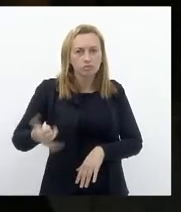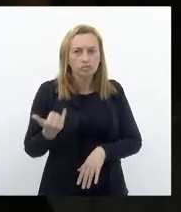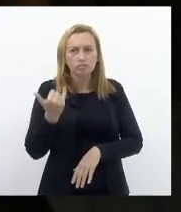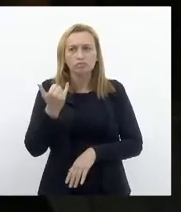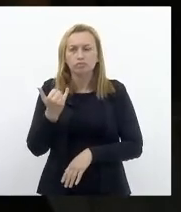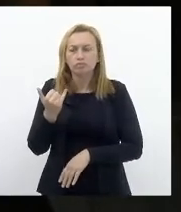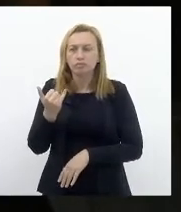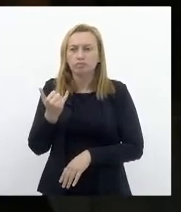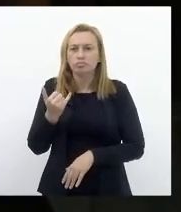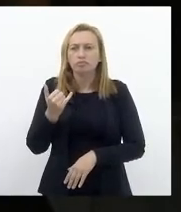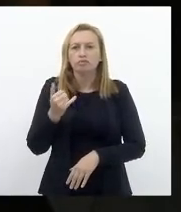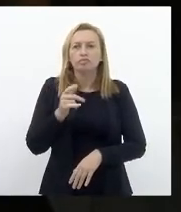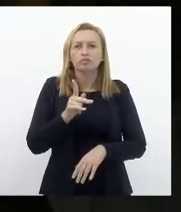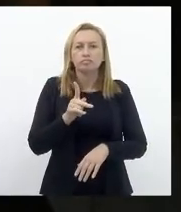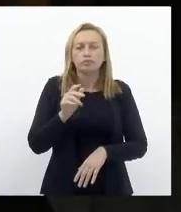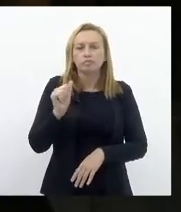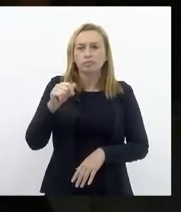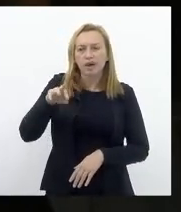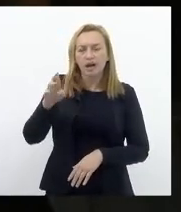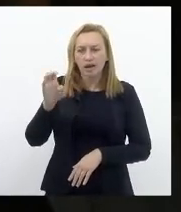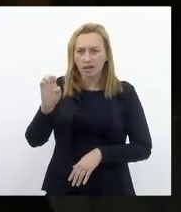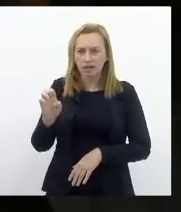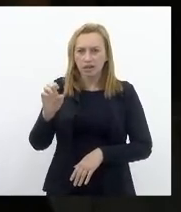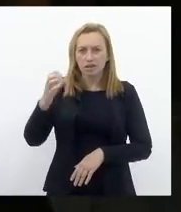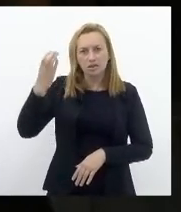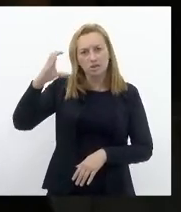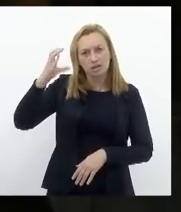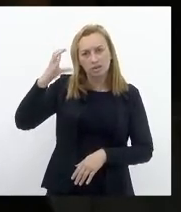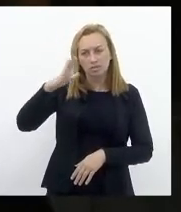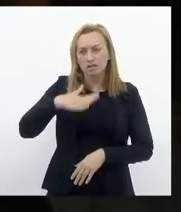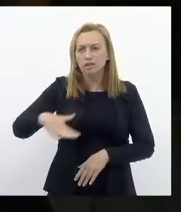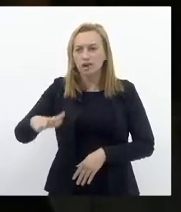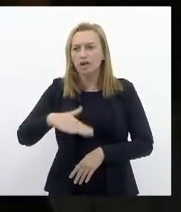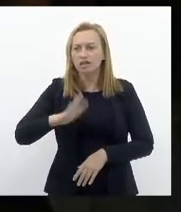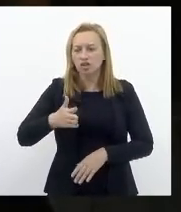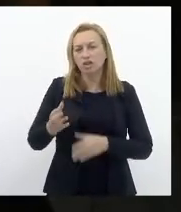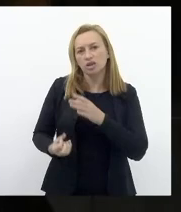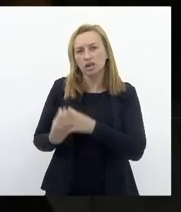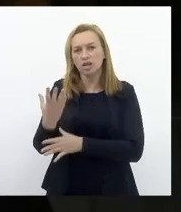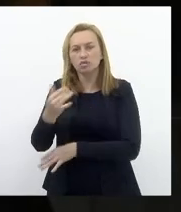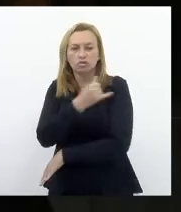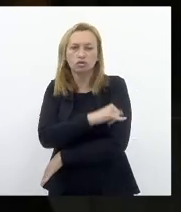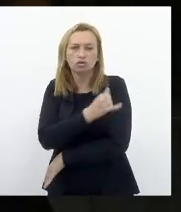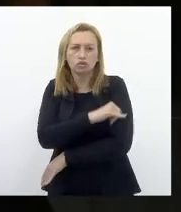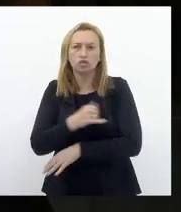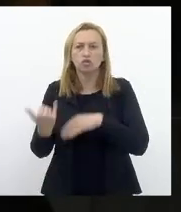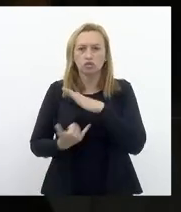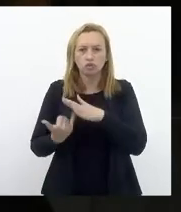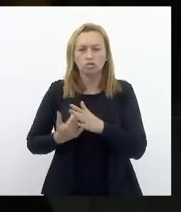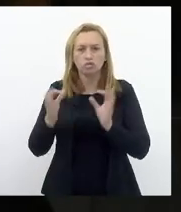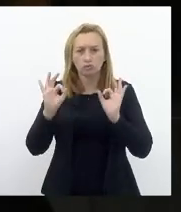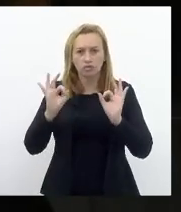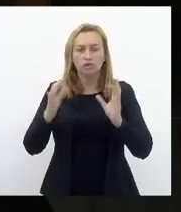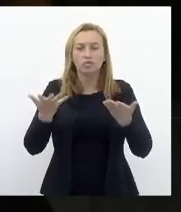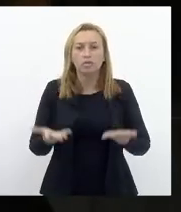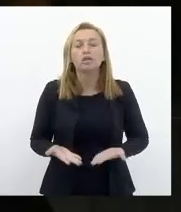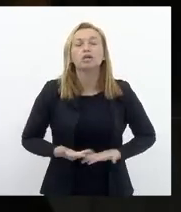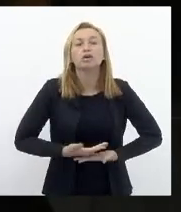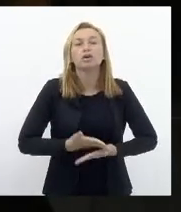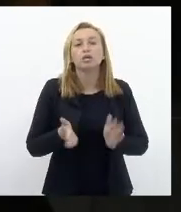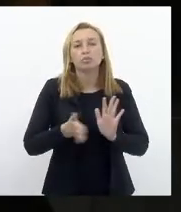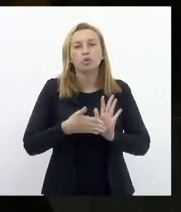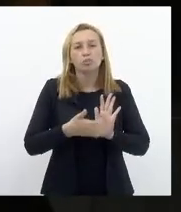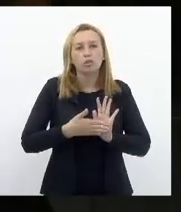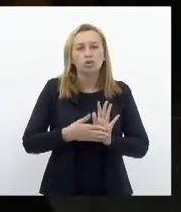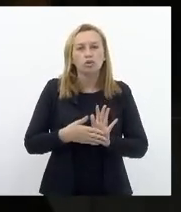O parque Científico E tecnológico Nessa área Já instalado No Rio de Janeiro Com instituições De excelência Pois bem A proposta